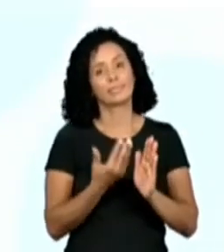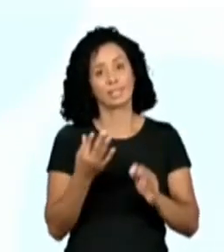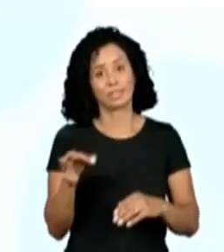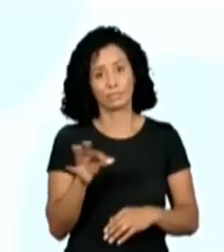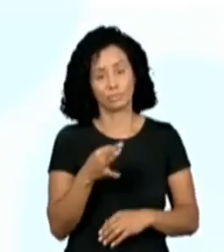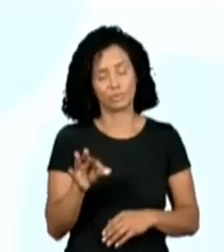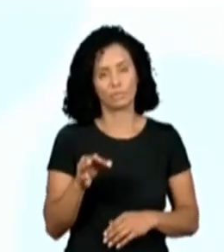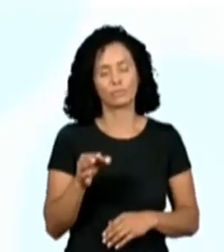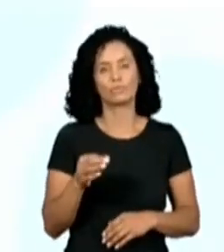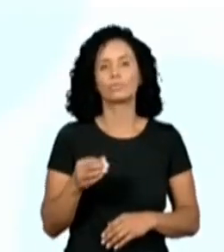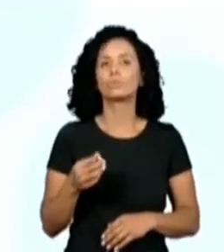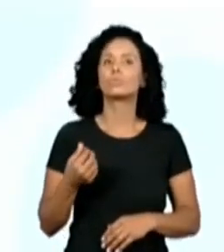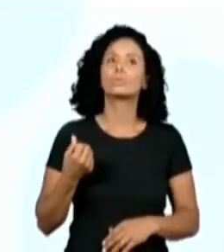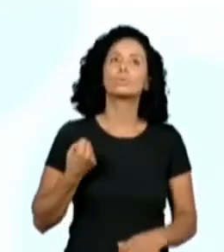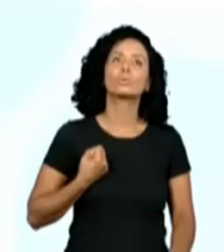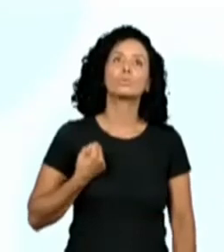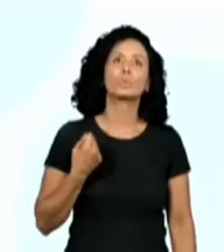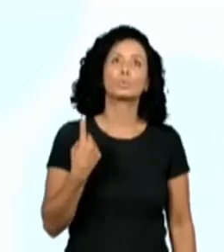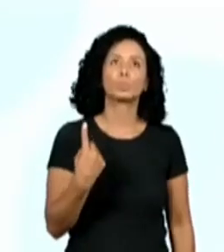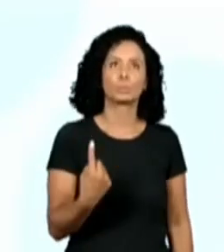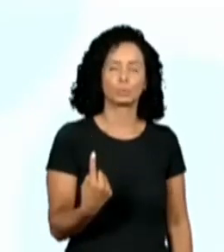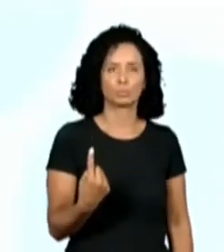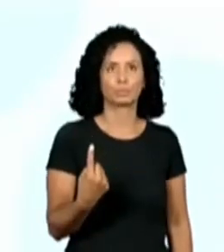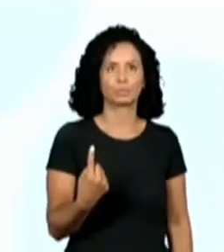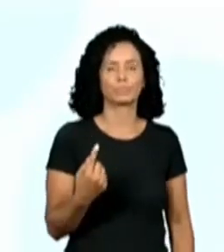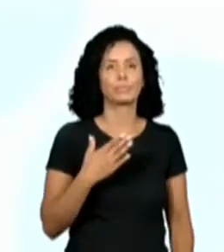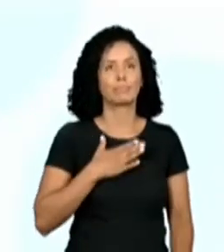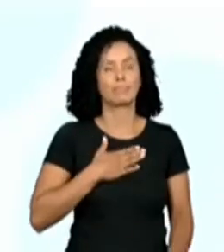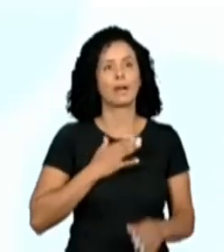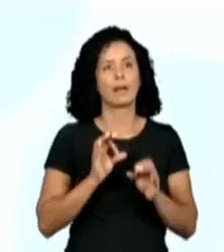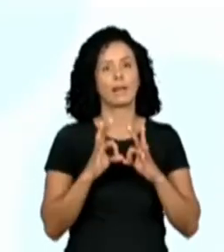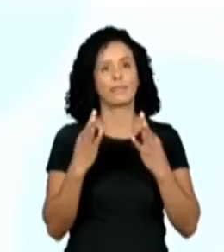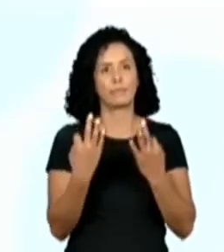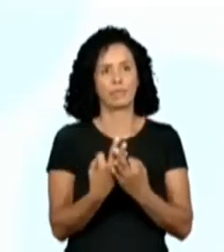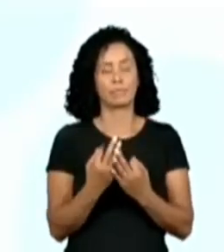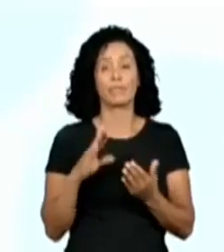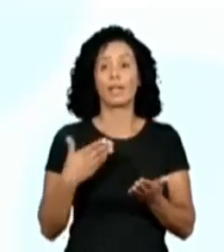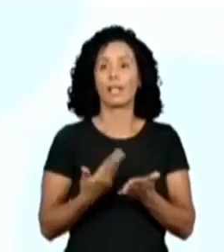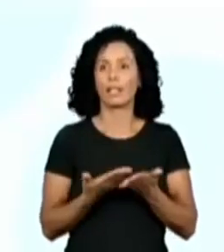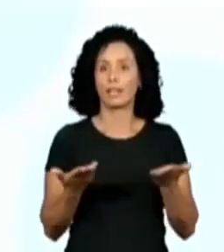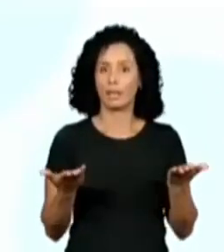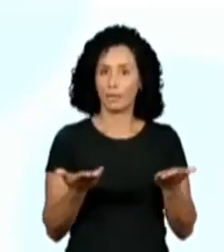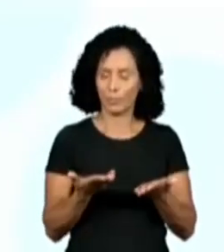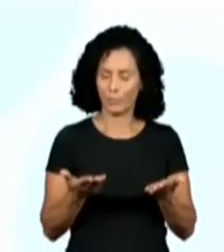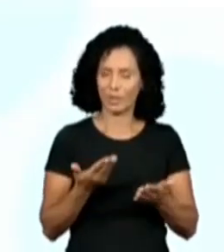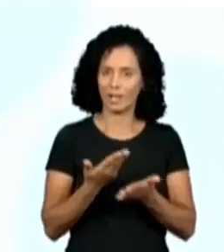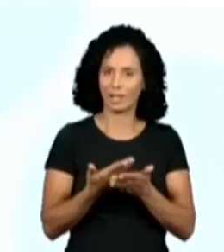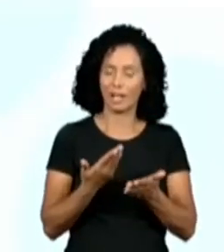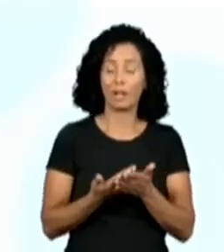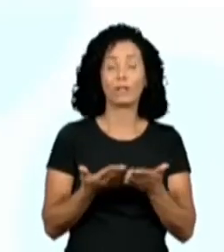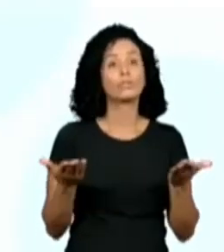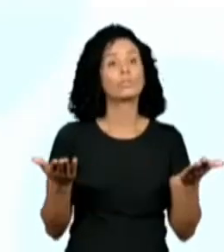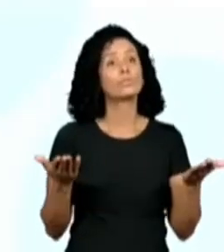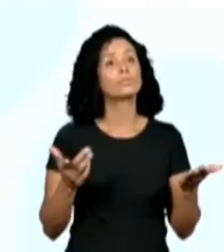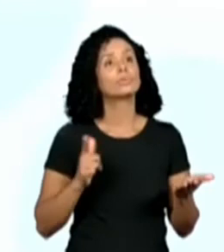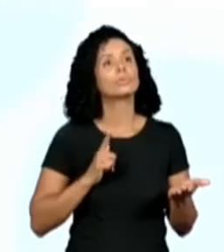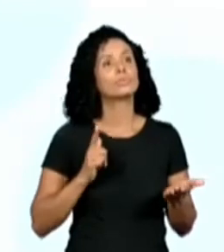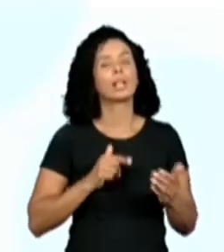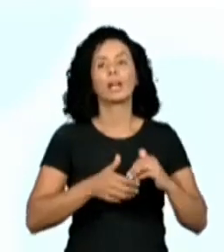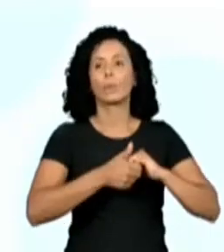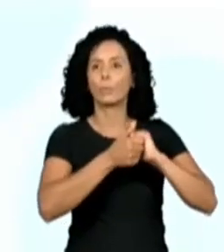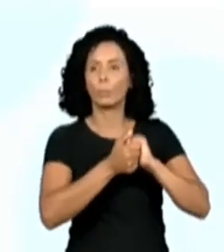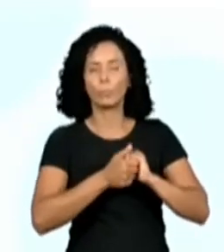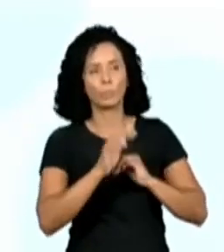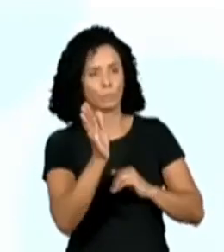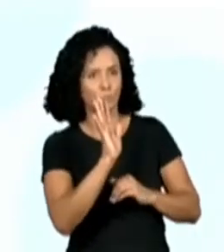da unidade 1, My Family. E até agora na nossa aula de hoje, falamos aqui sobre cumprimentos, os materiais escolares,